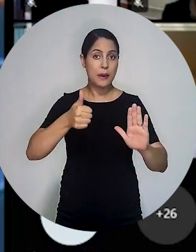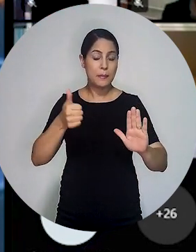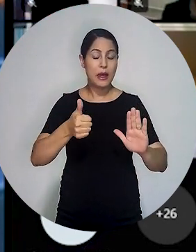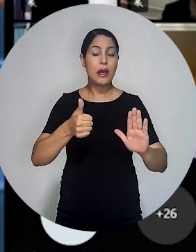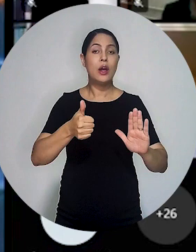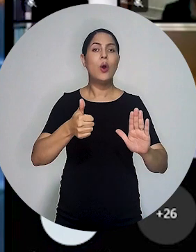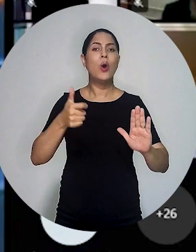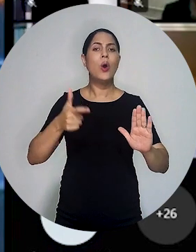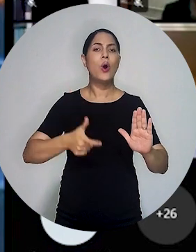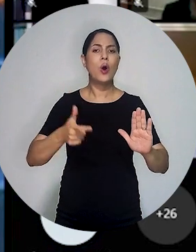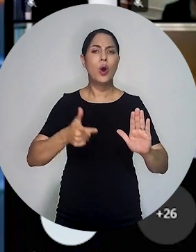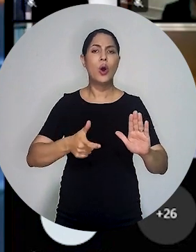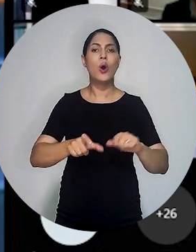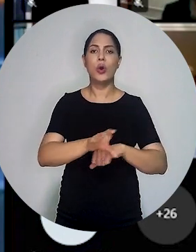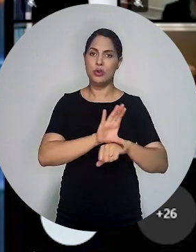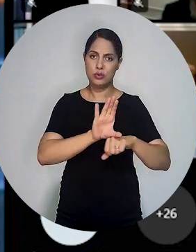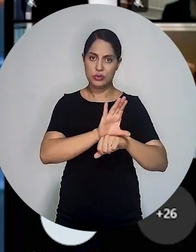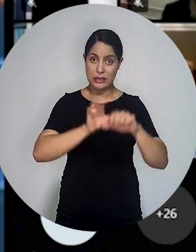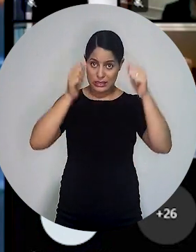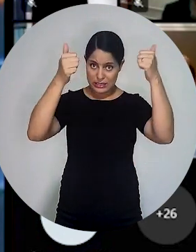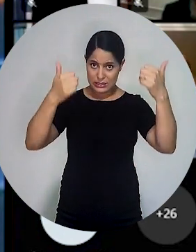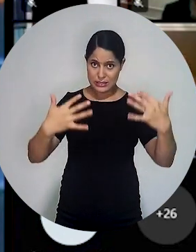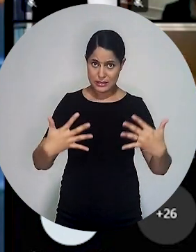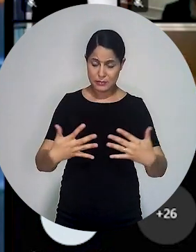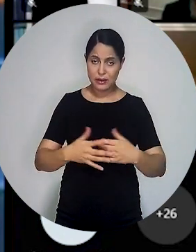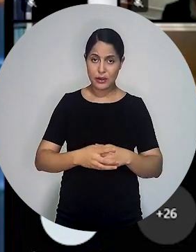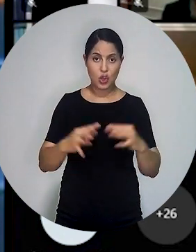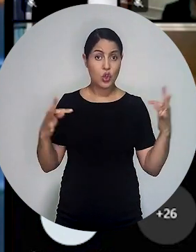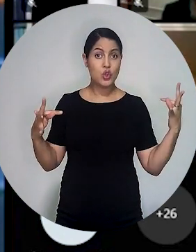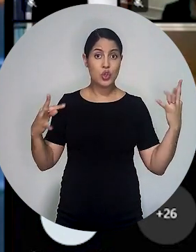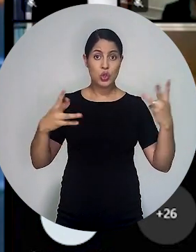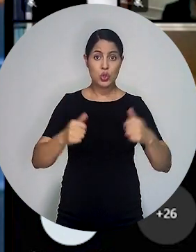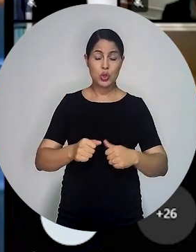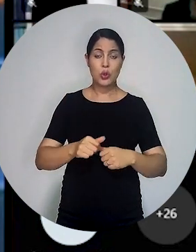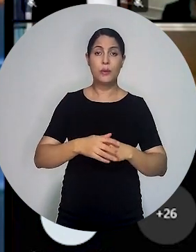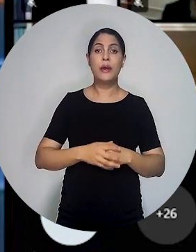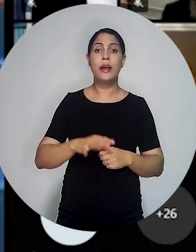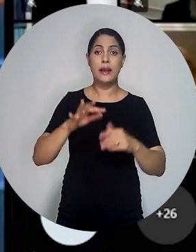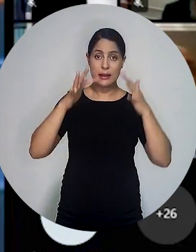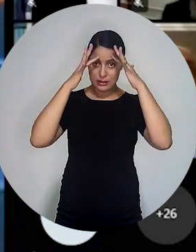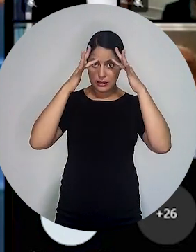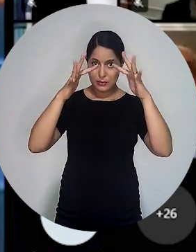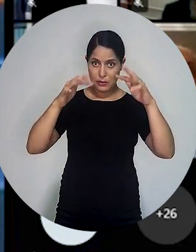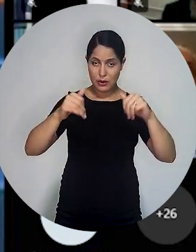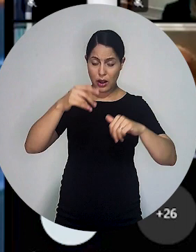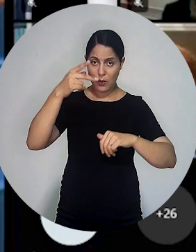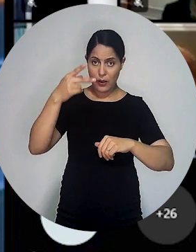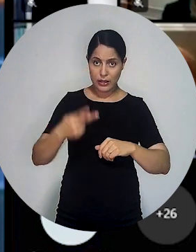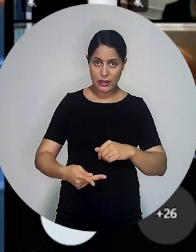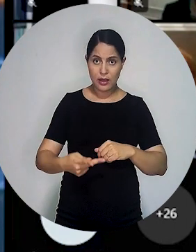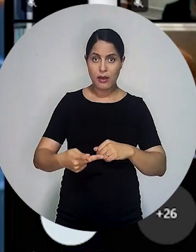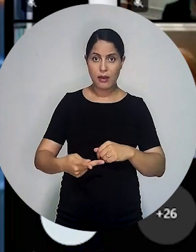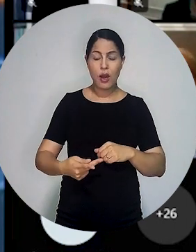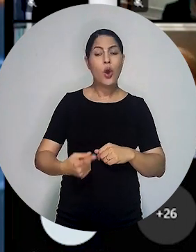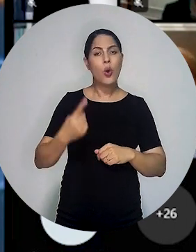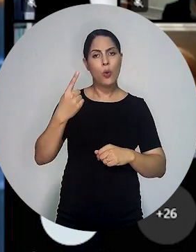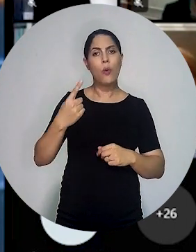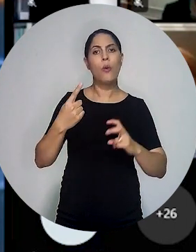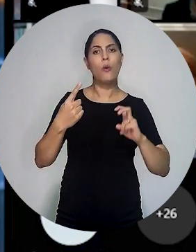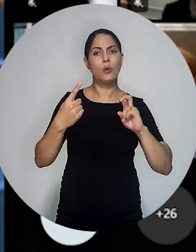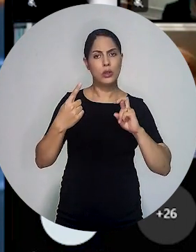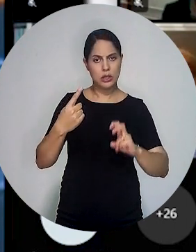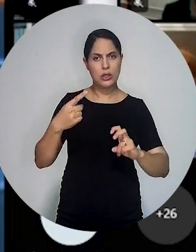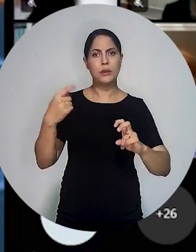107.1 da Constituição Federal diz textualmente que um quinto das cadeiras do Tribunal será